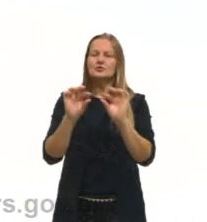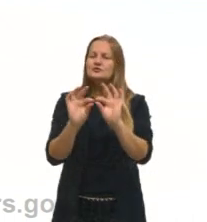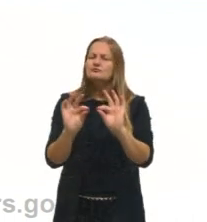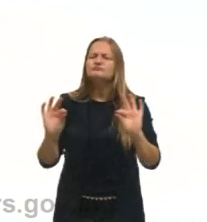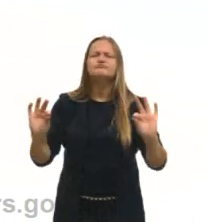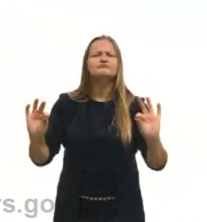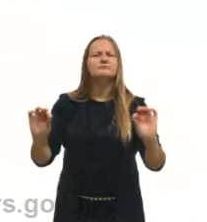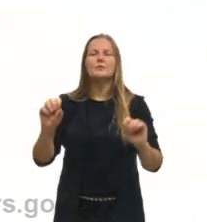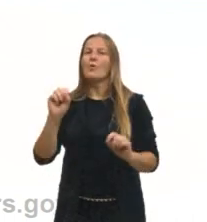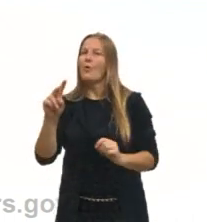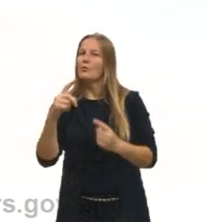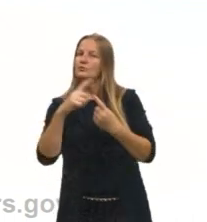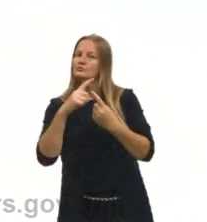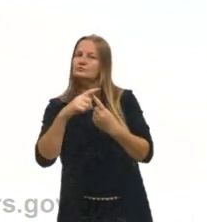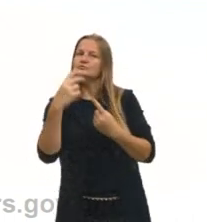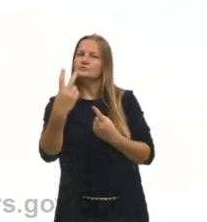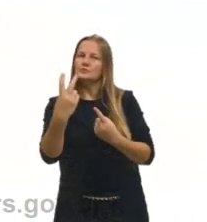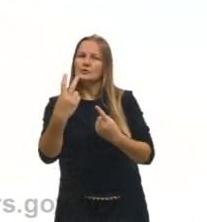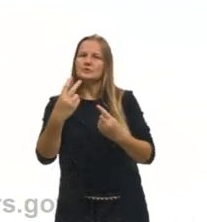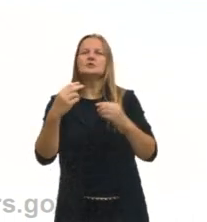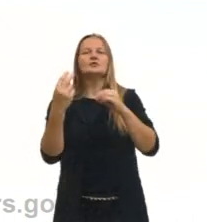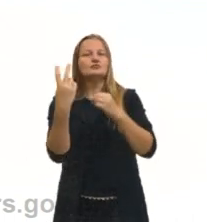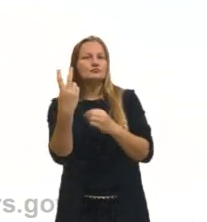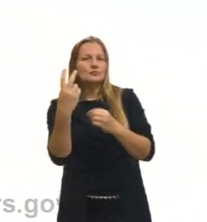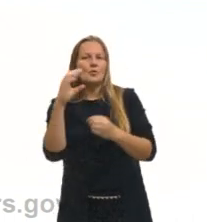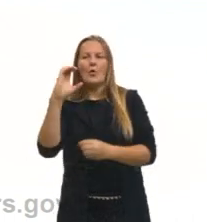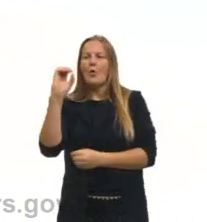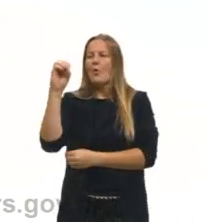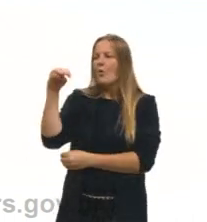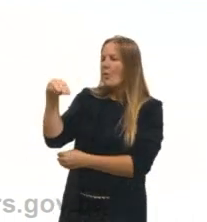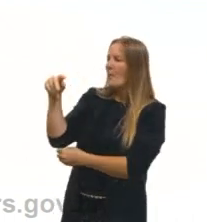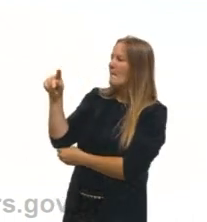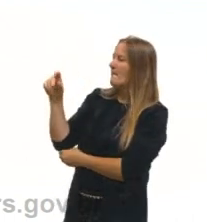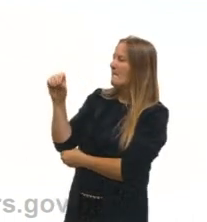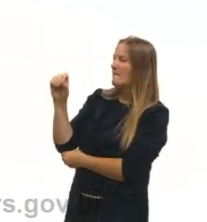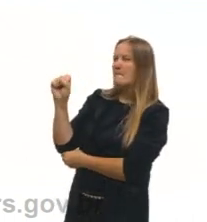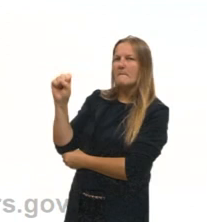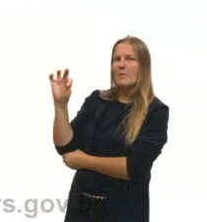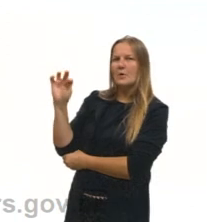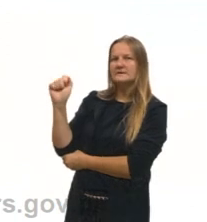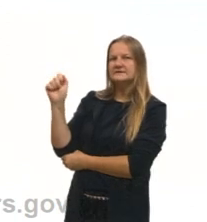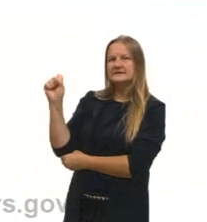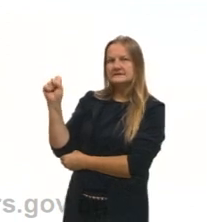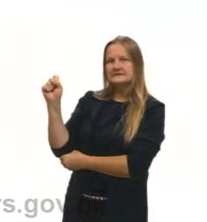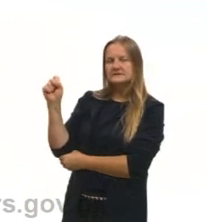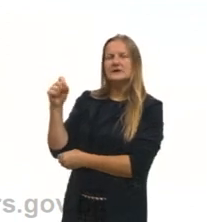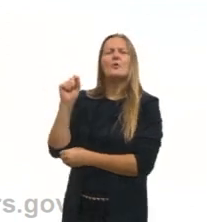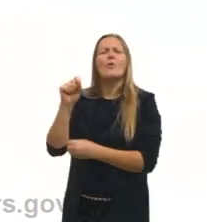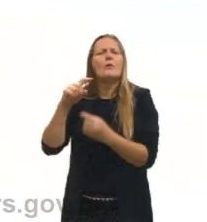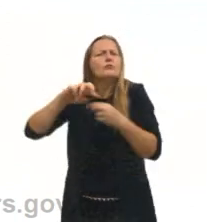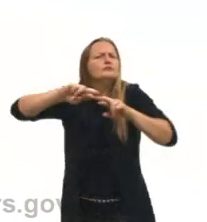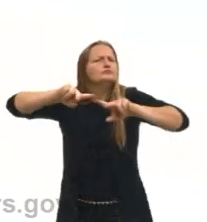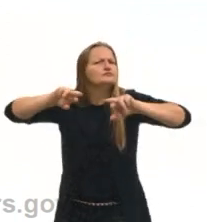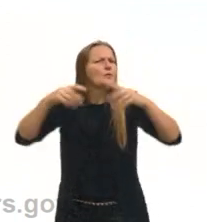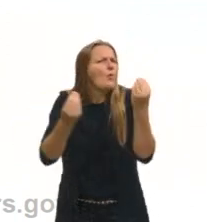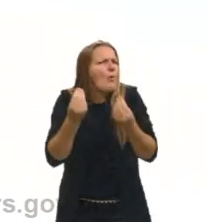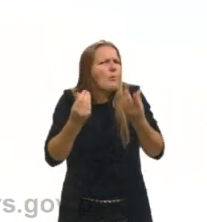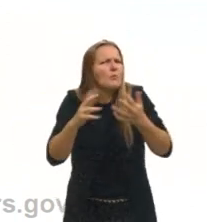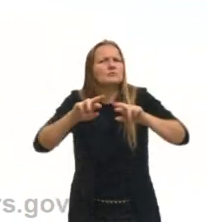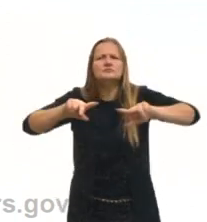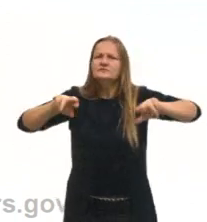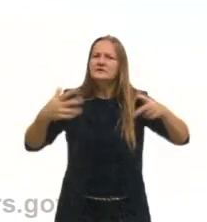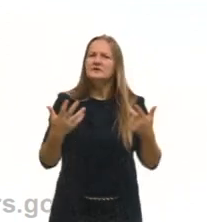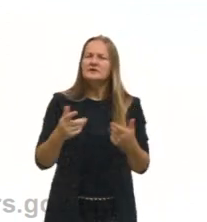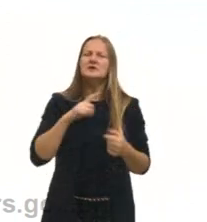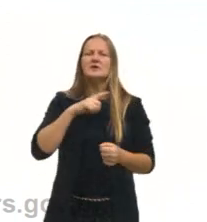ou podem ser compostas. Qual é a diferença da substância simples para a substância composta? Aqui a gente